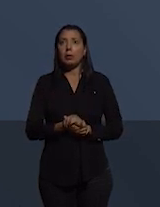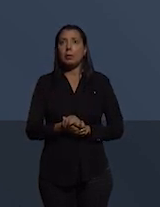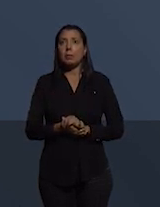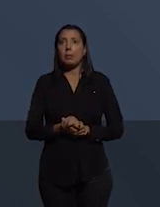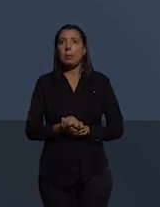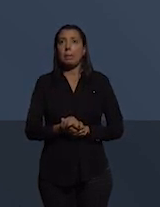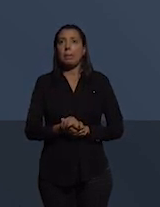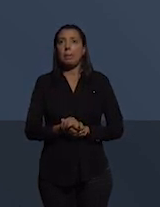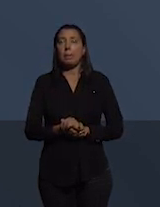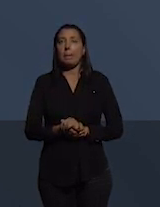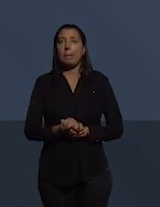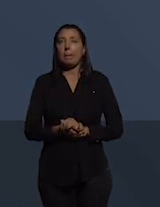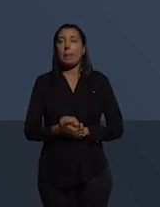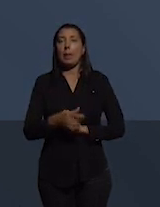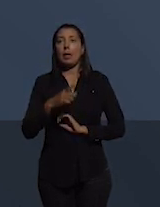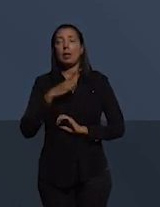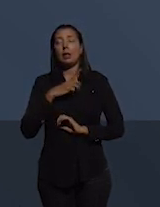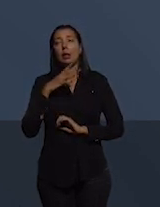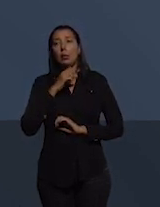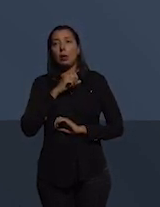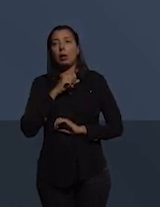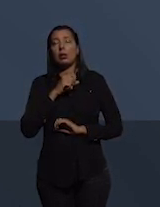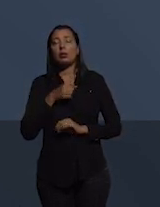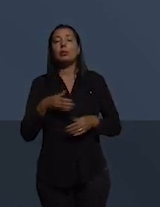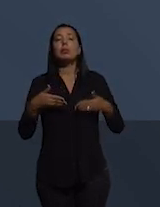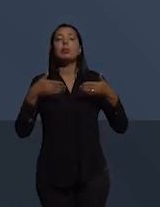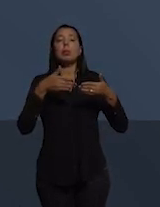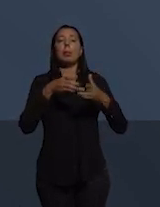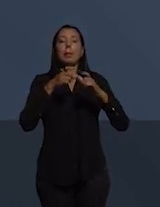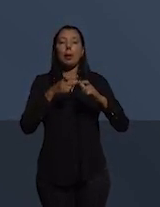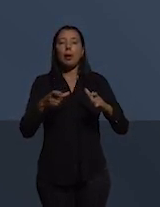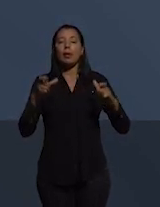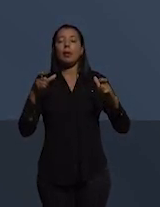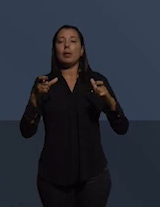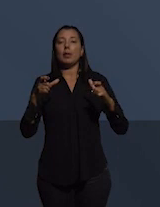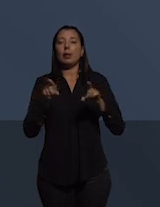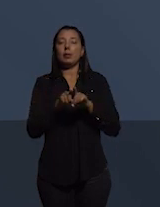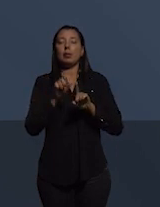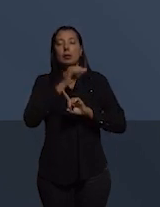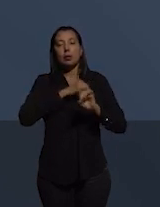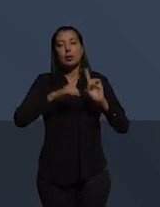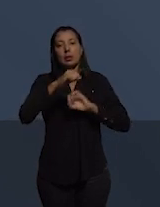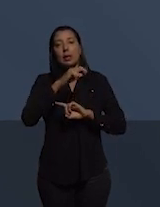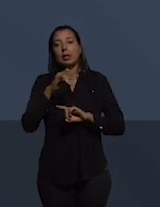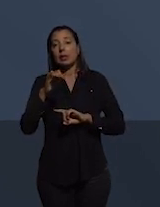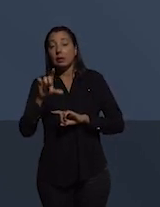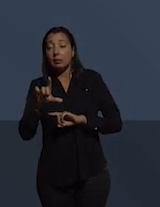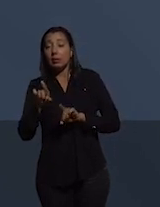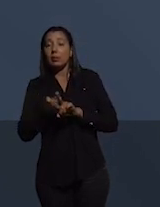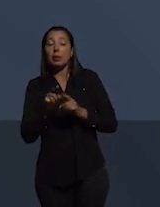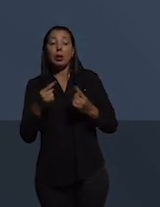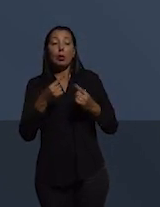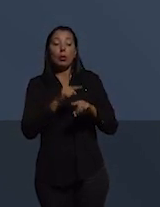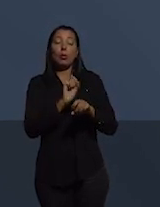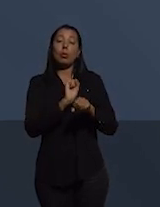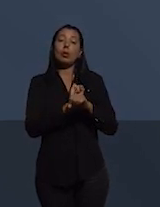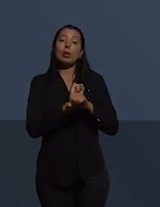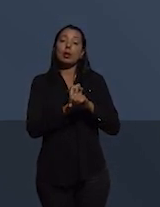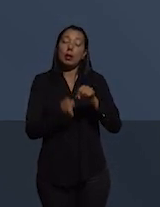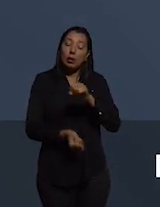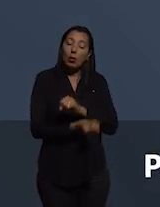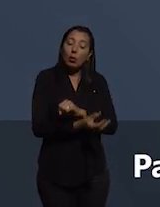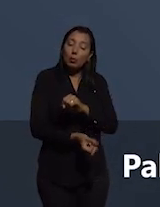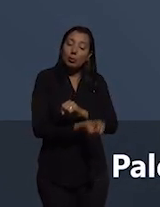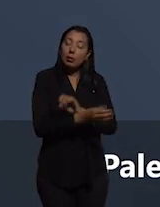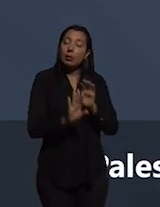ter talvez uma participação maior da sociedade civil e o combate à corrupção pode funcionar talvez